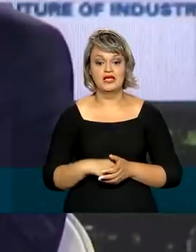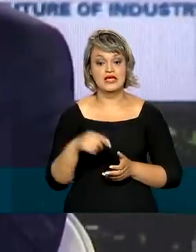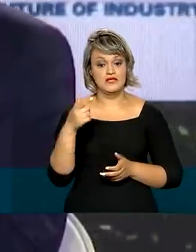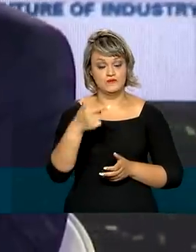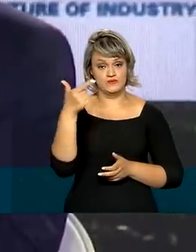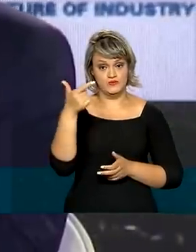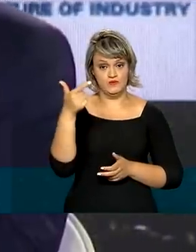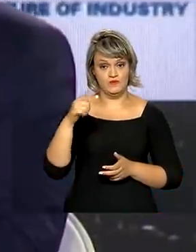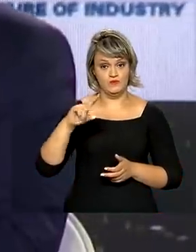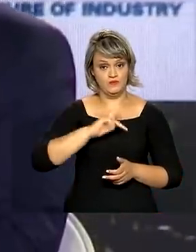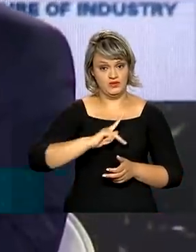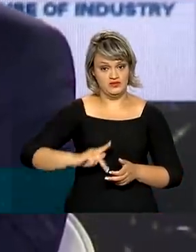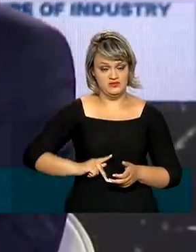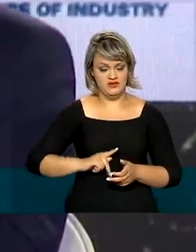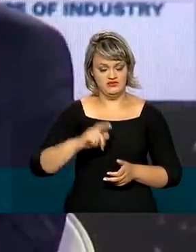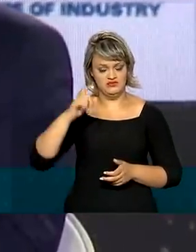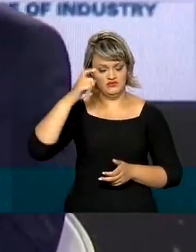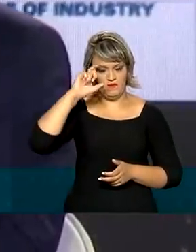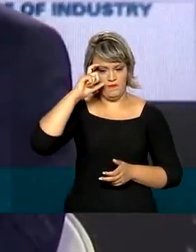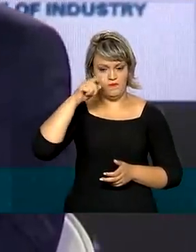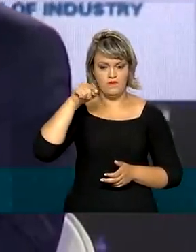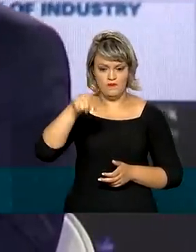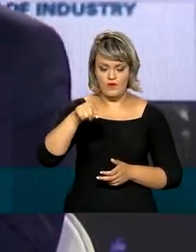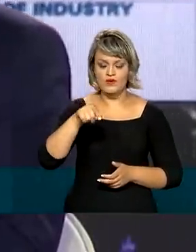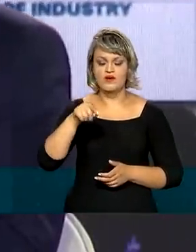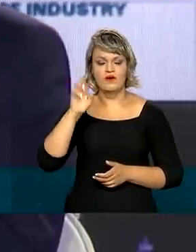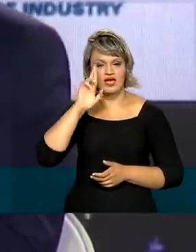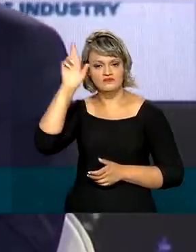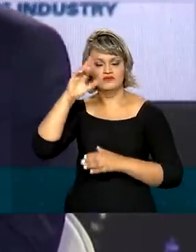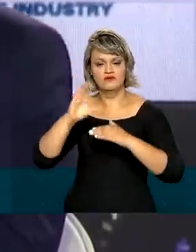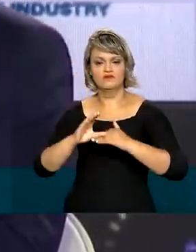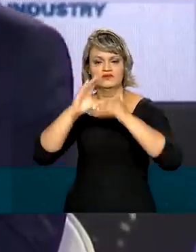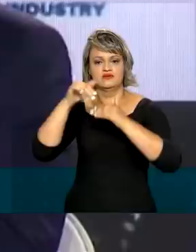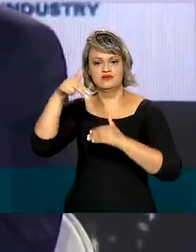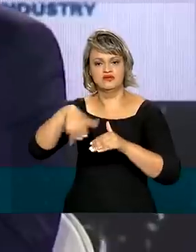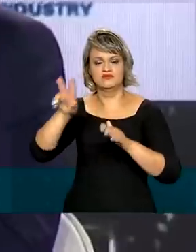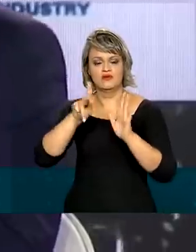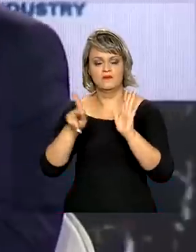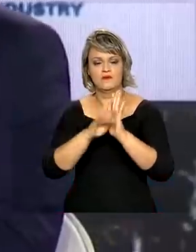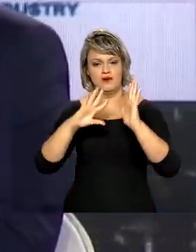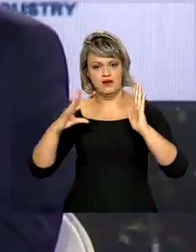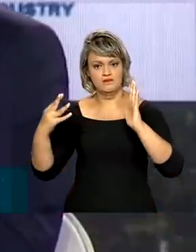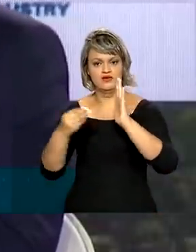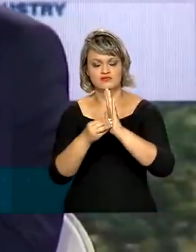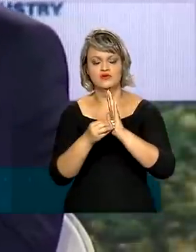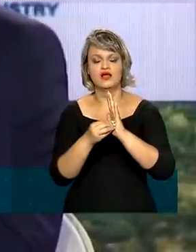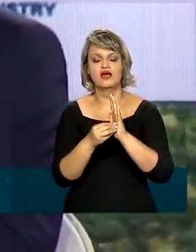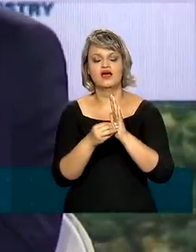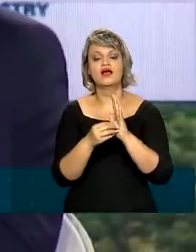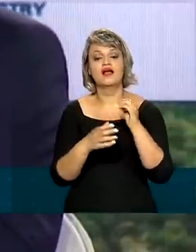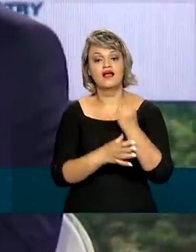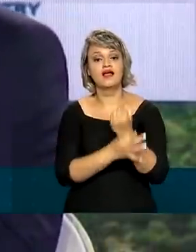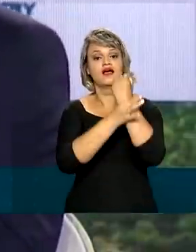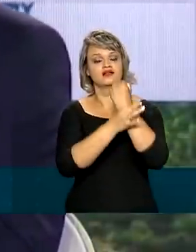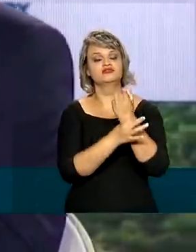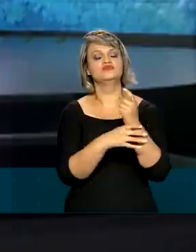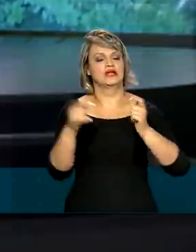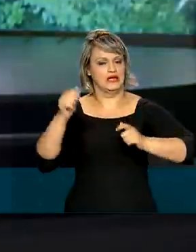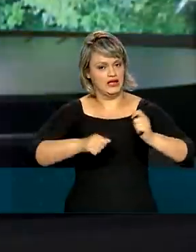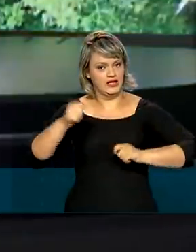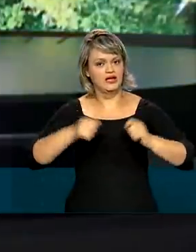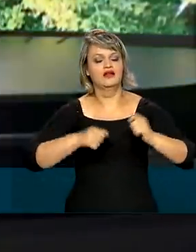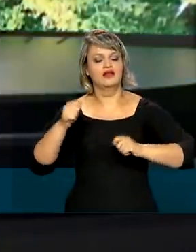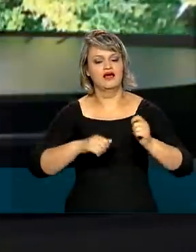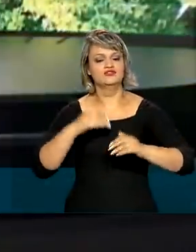E o vice-presidente Hamilton Mourão, que também preside o Conselho Nacional da Amazônia Legal, garantiu que é possível